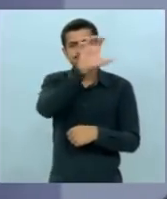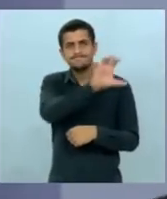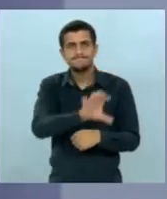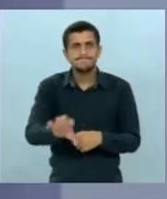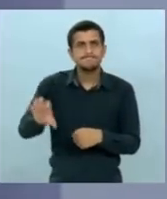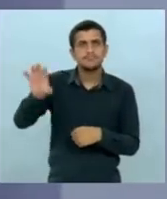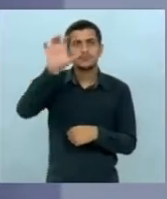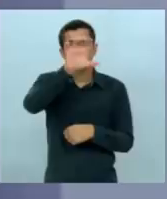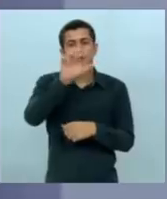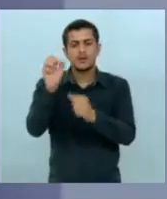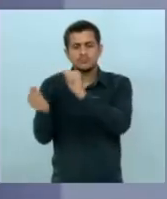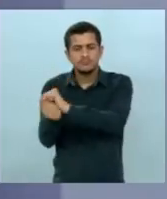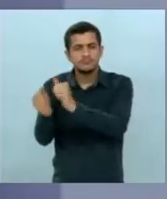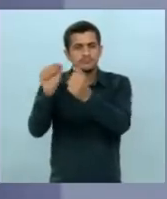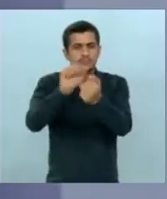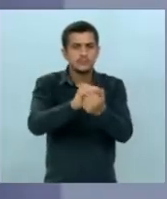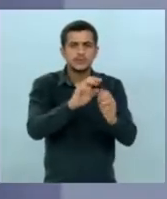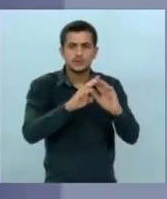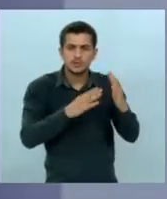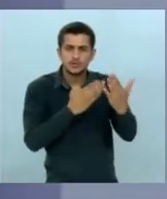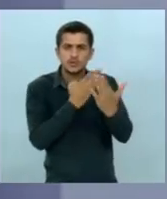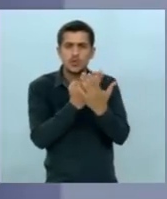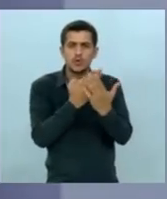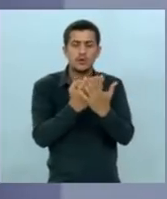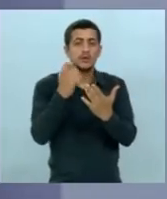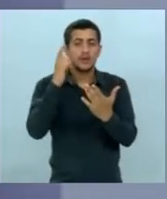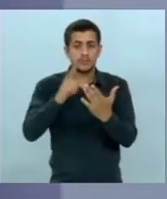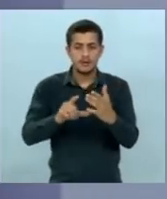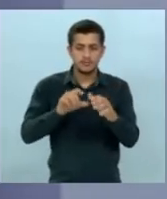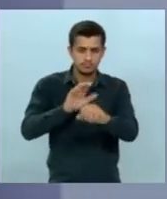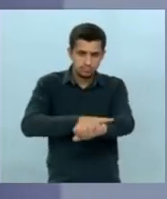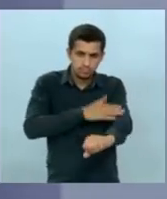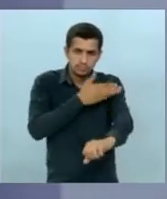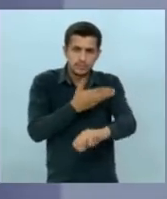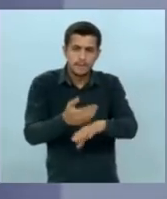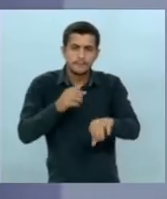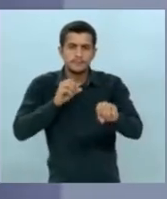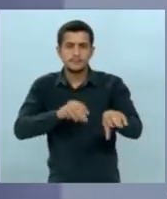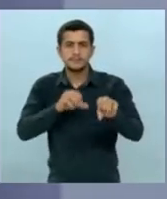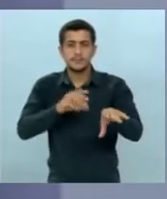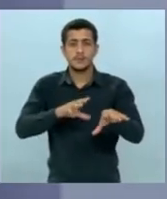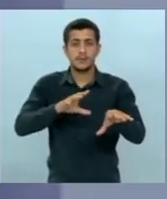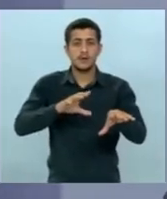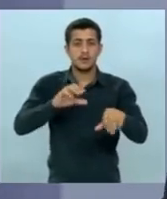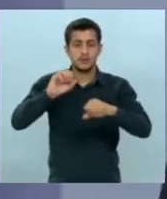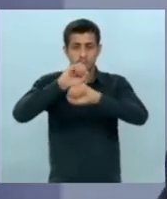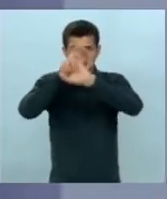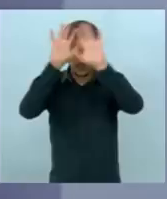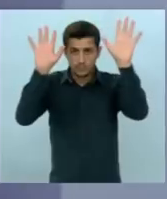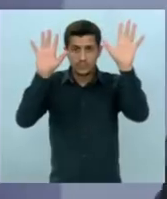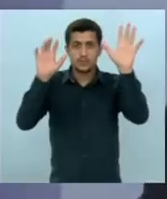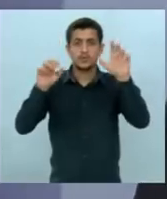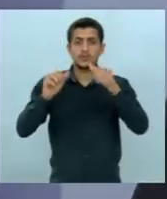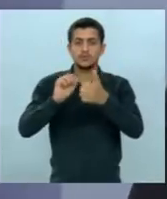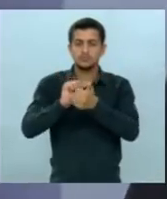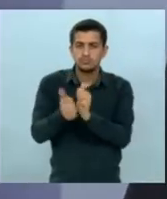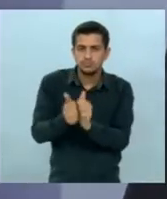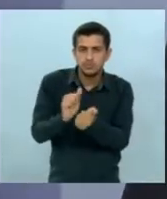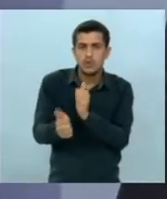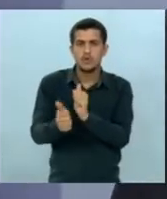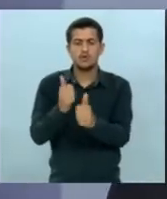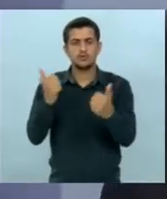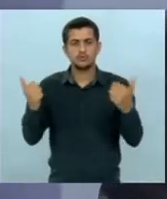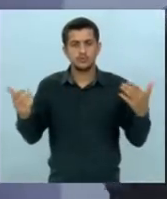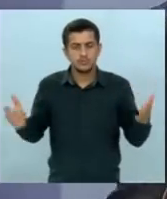adaptando as escolas e levando o ensino integral com entendimento com esporte com entretenimento com